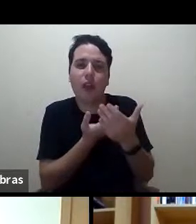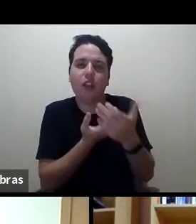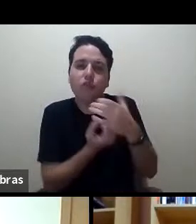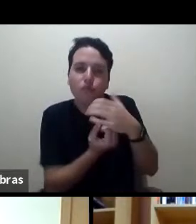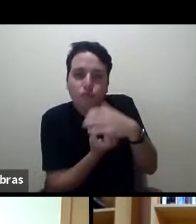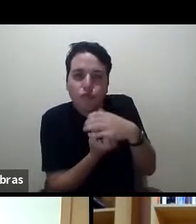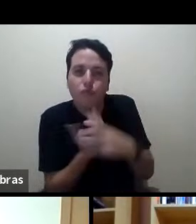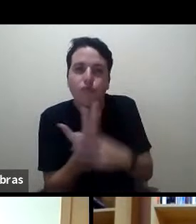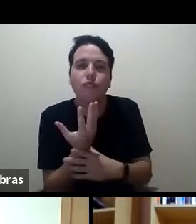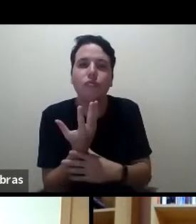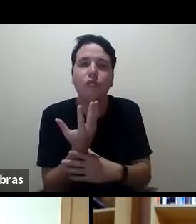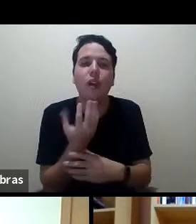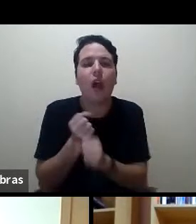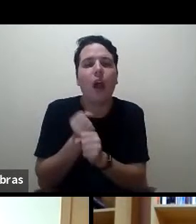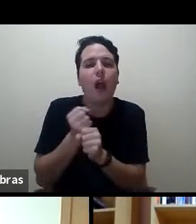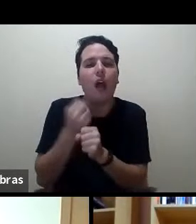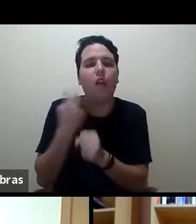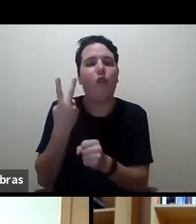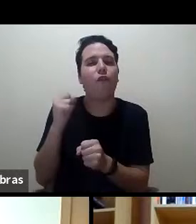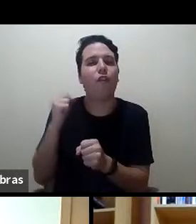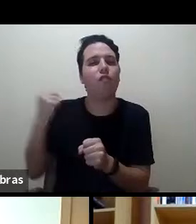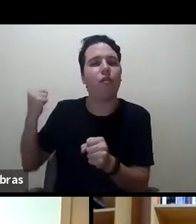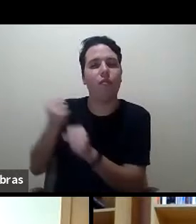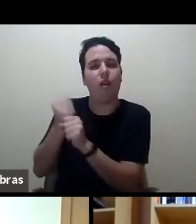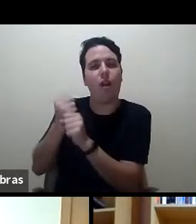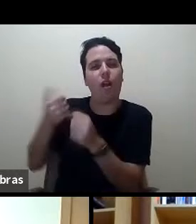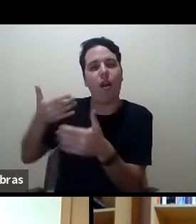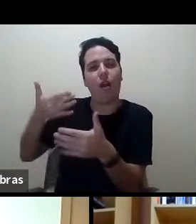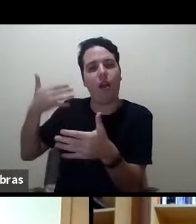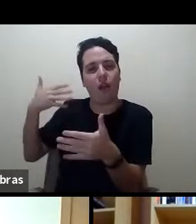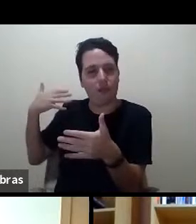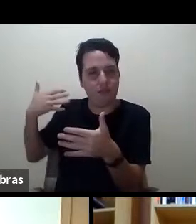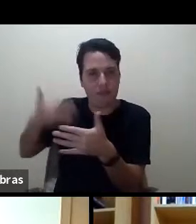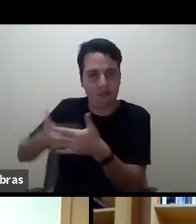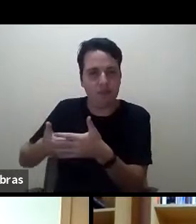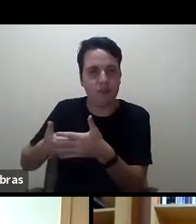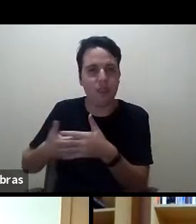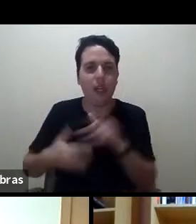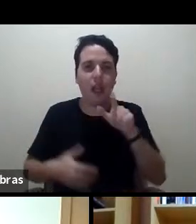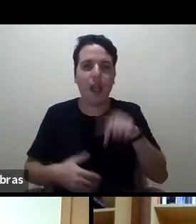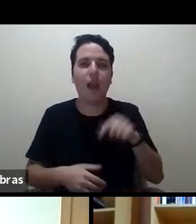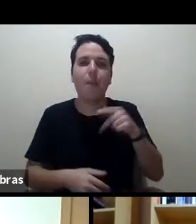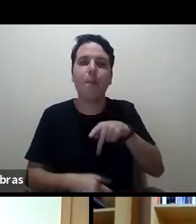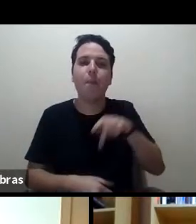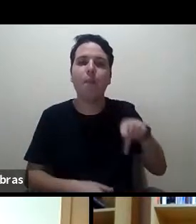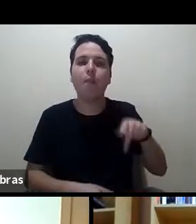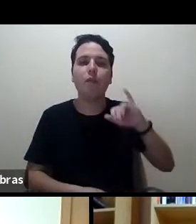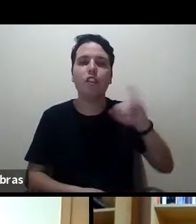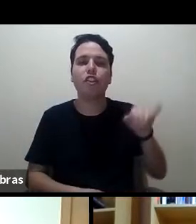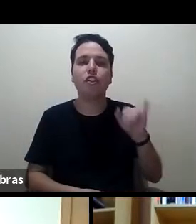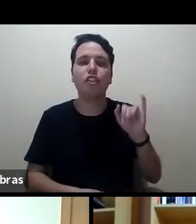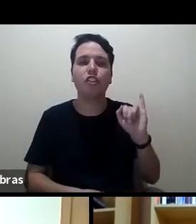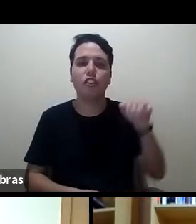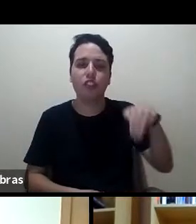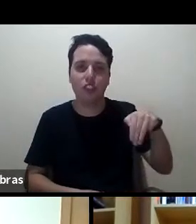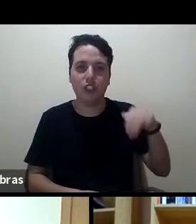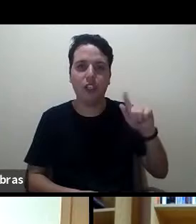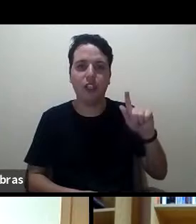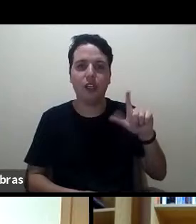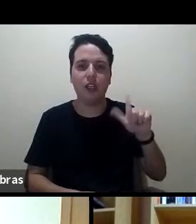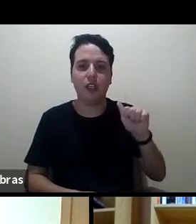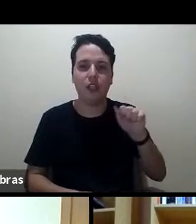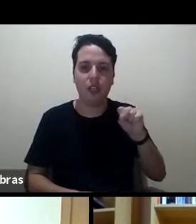por o professor Gene Glass. Gene Glass foi presidente do